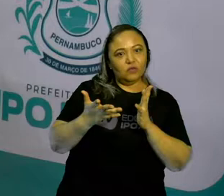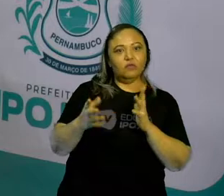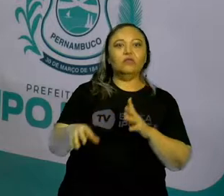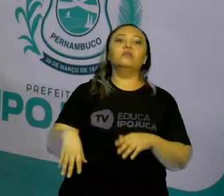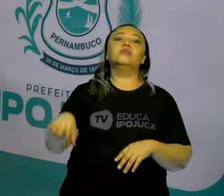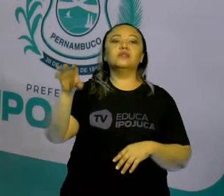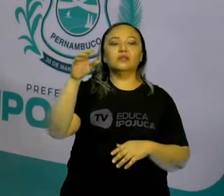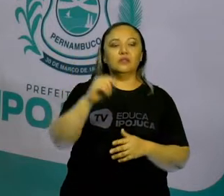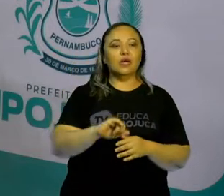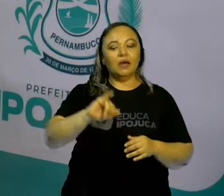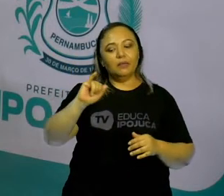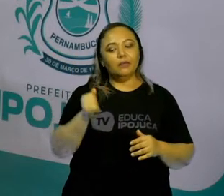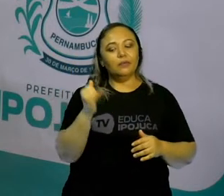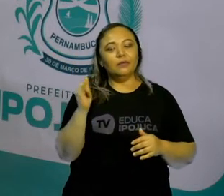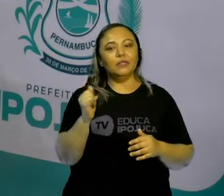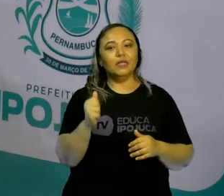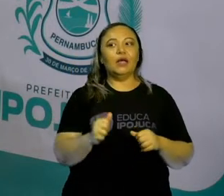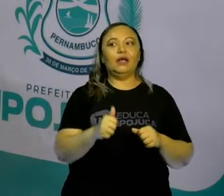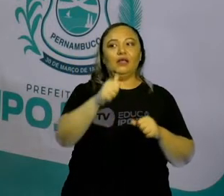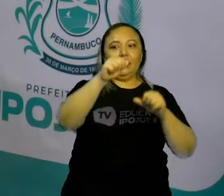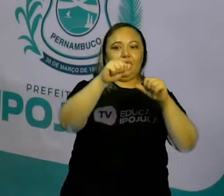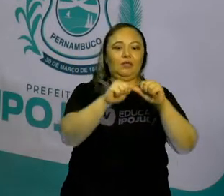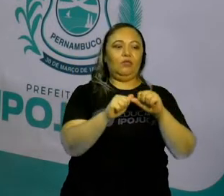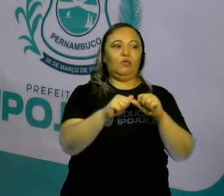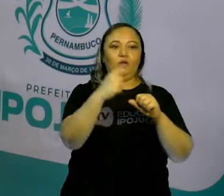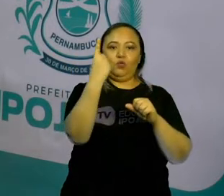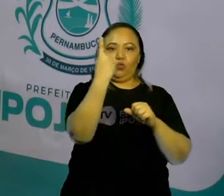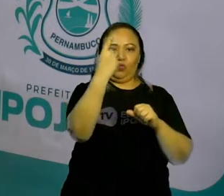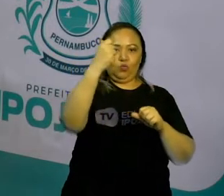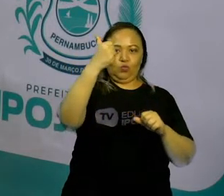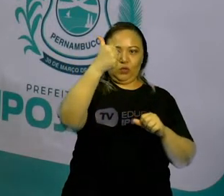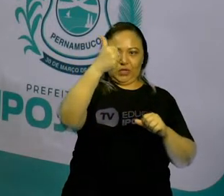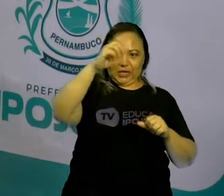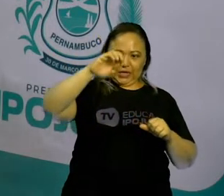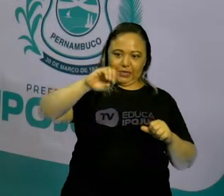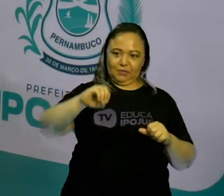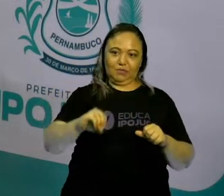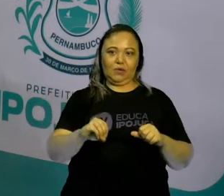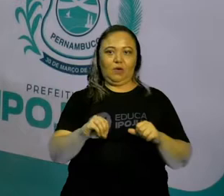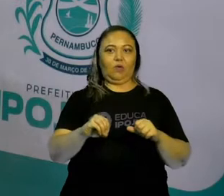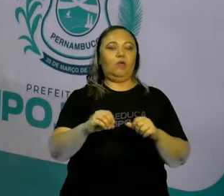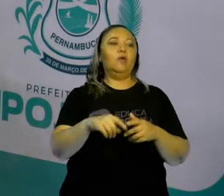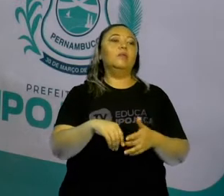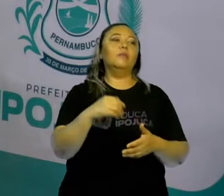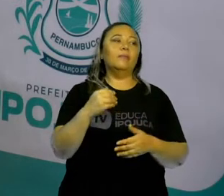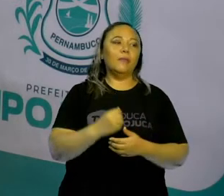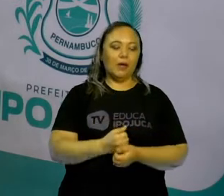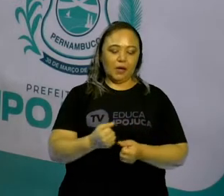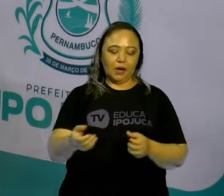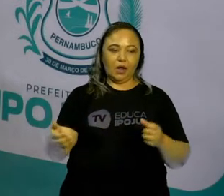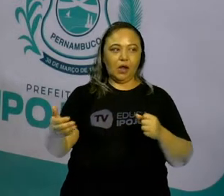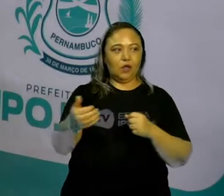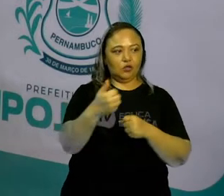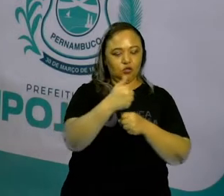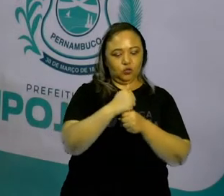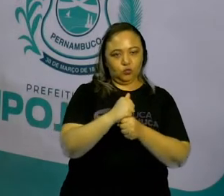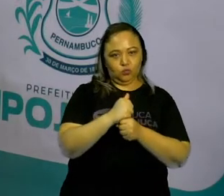decimal para então somar, adicionar números naturais. Pois é.